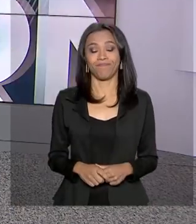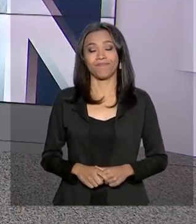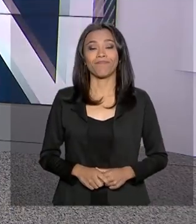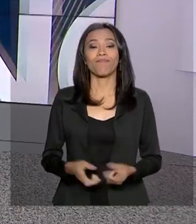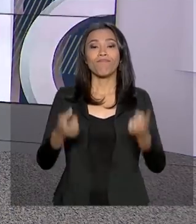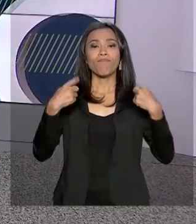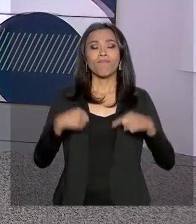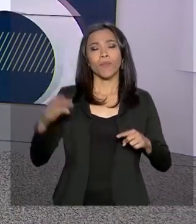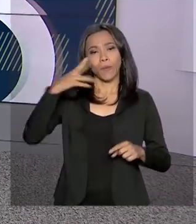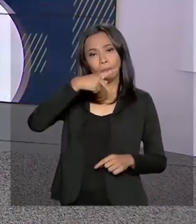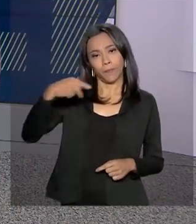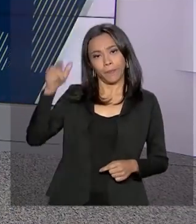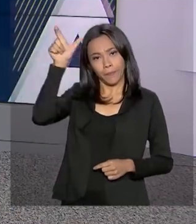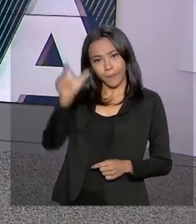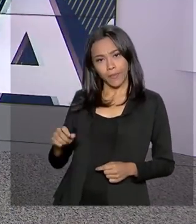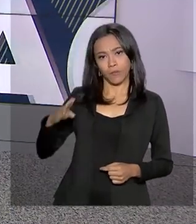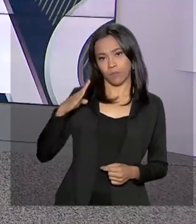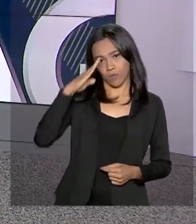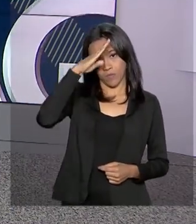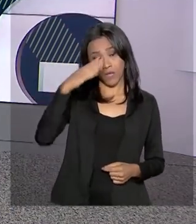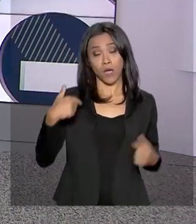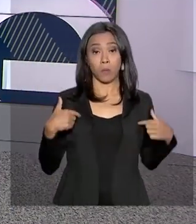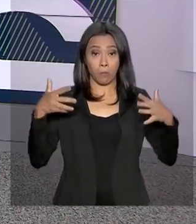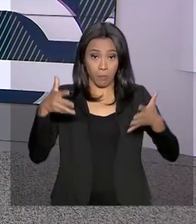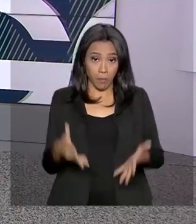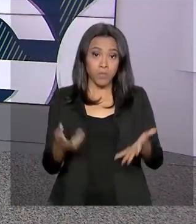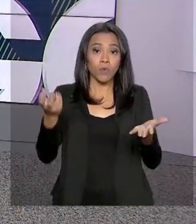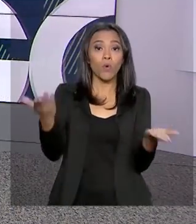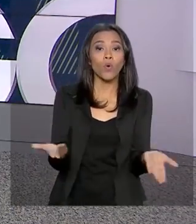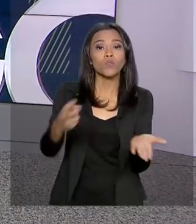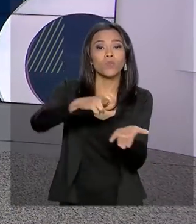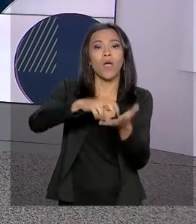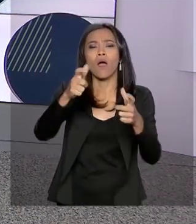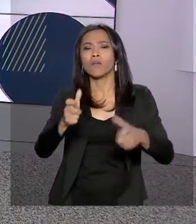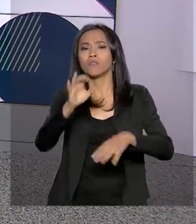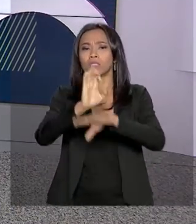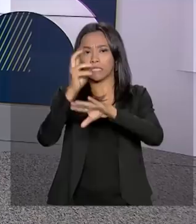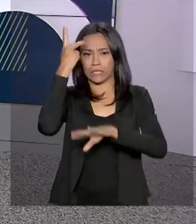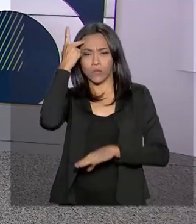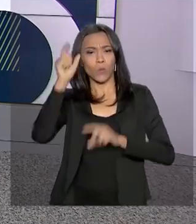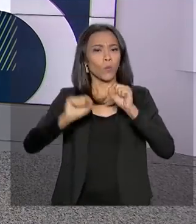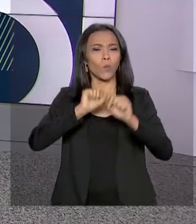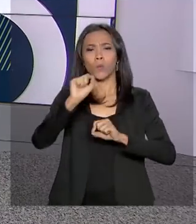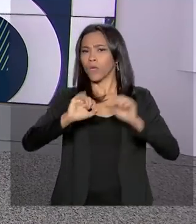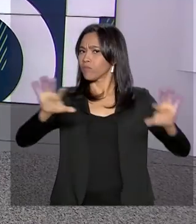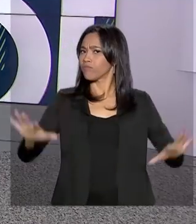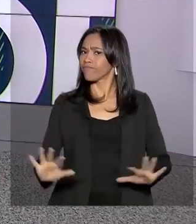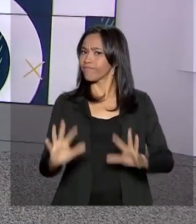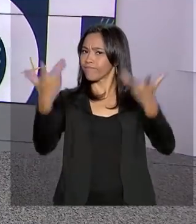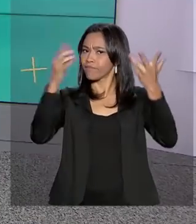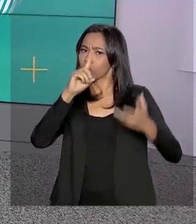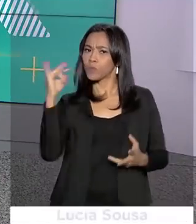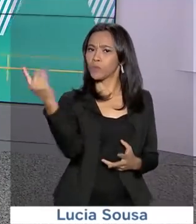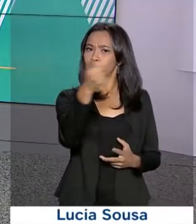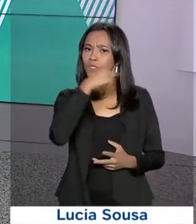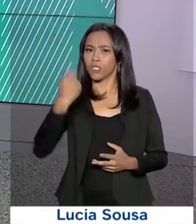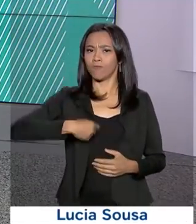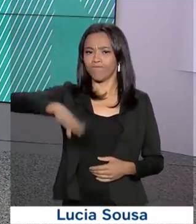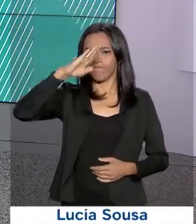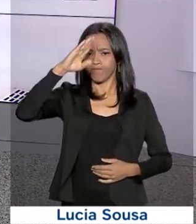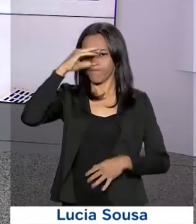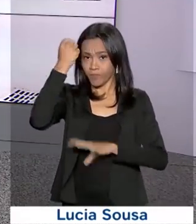O presidente Jair Bolsonaro participou nesta manhã em São Paulo da solenidade do Dia do Exército. E é pra lá que nós vamos